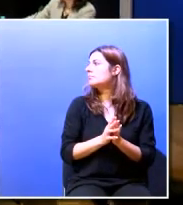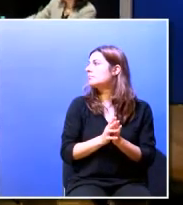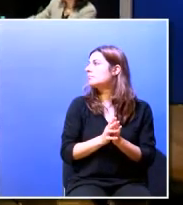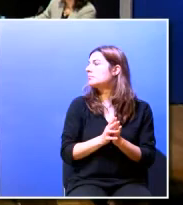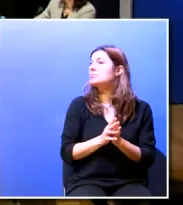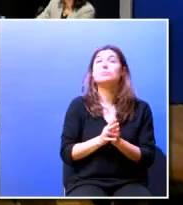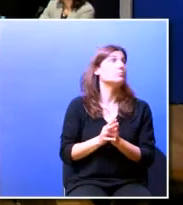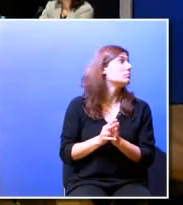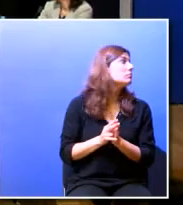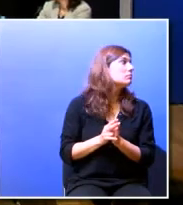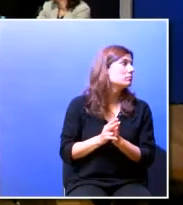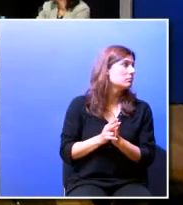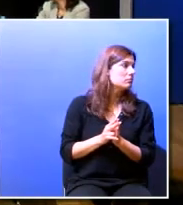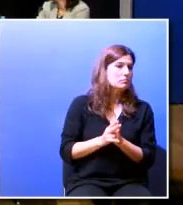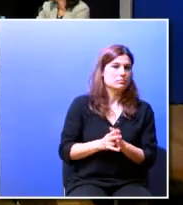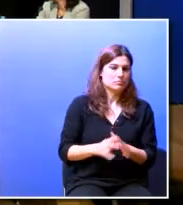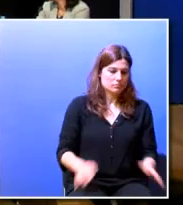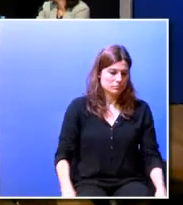Bom,